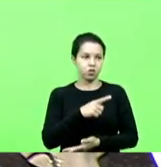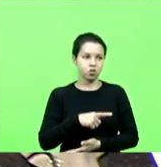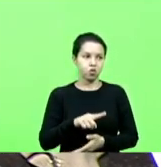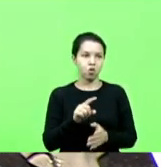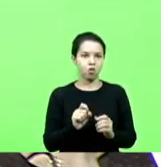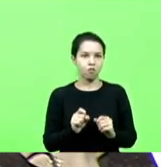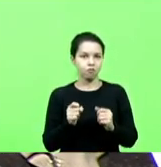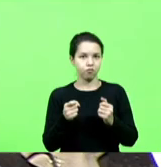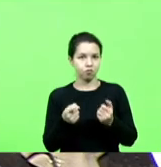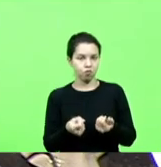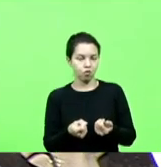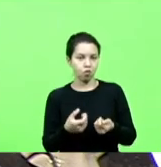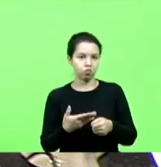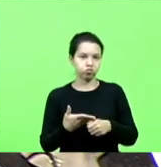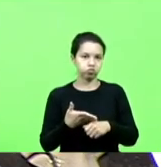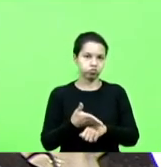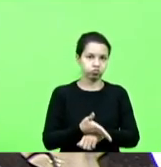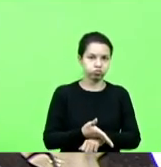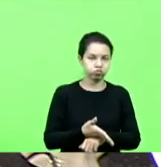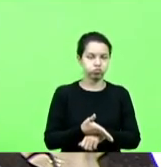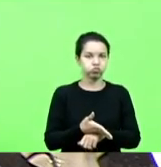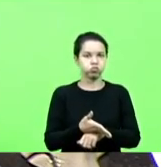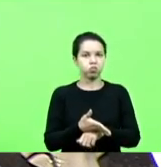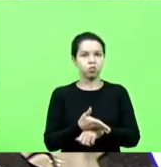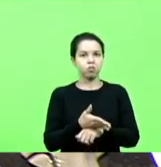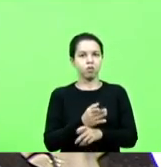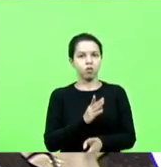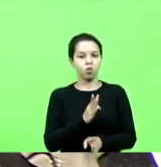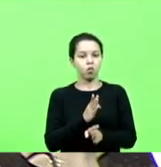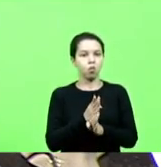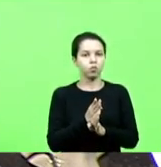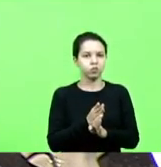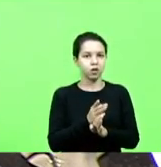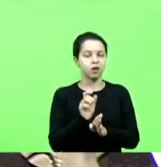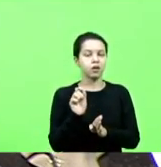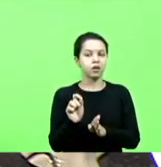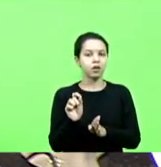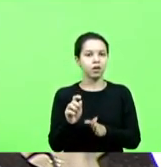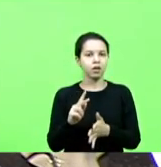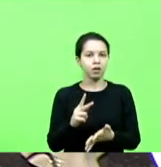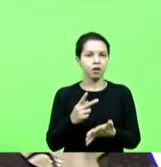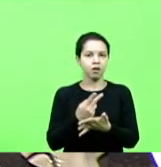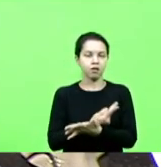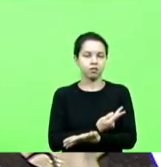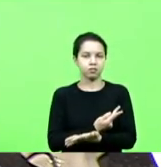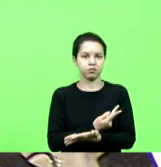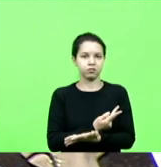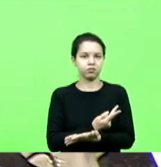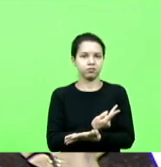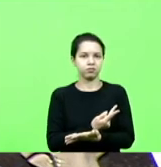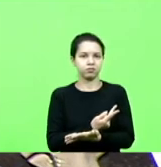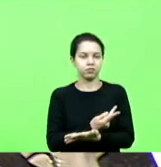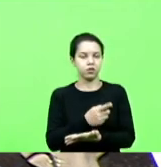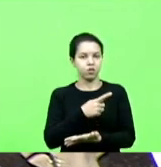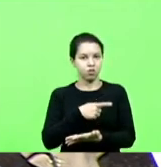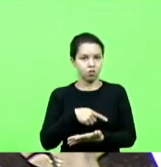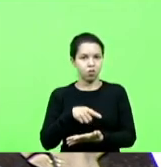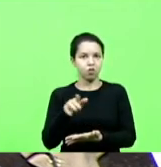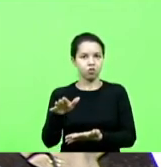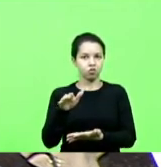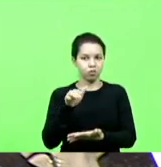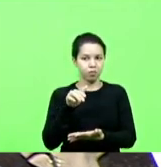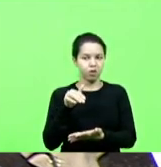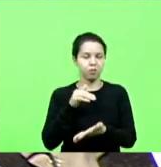intervir ou tentar descobrir quem está errado. Nós chamamos aqui o